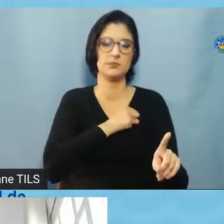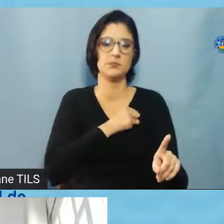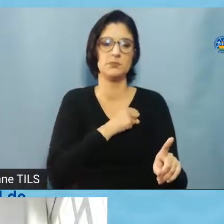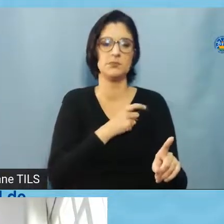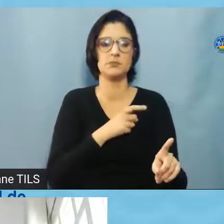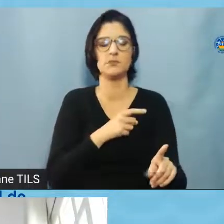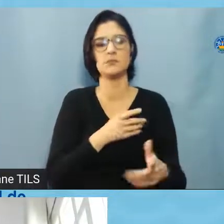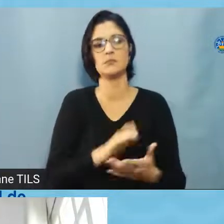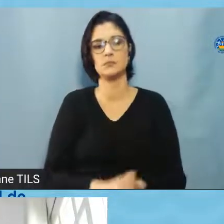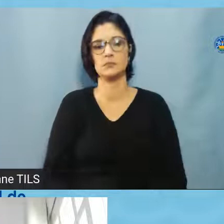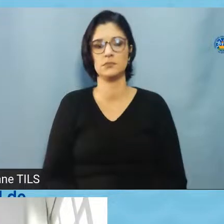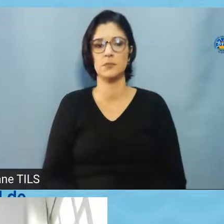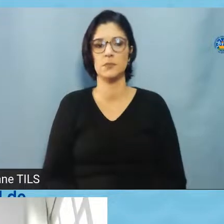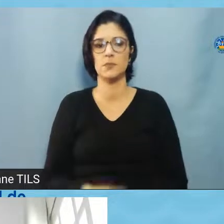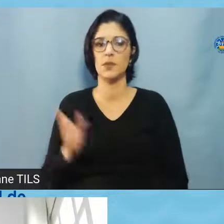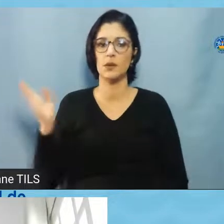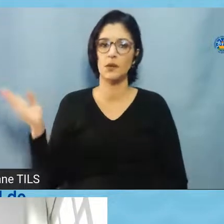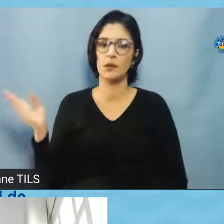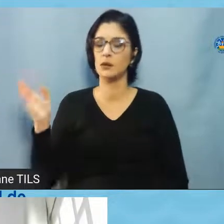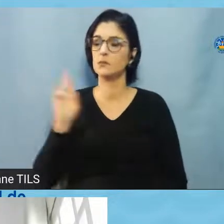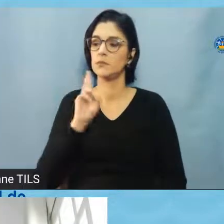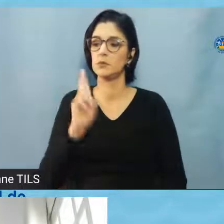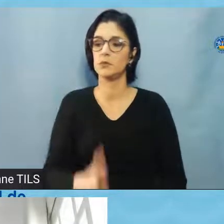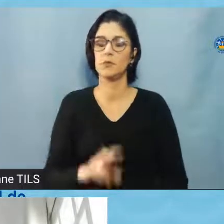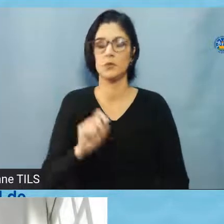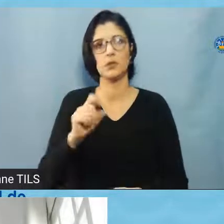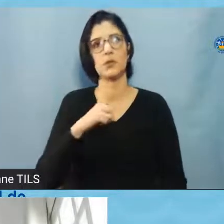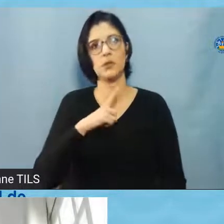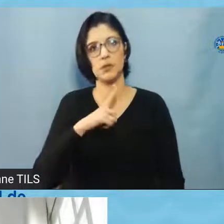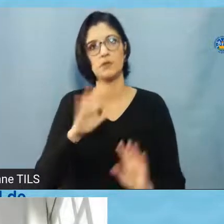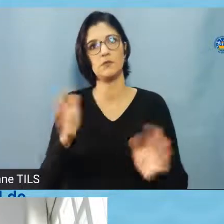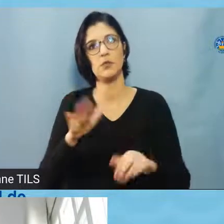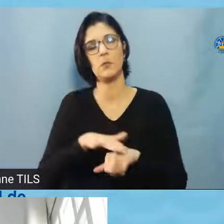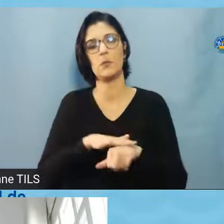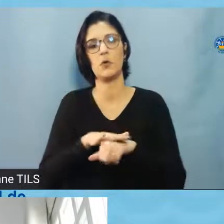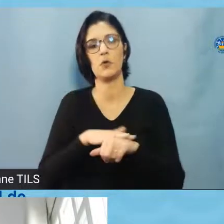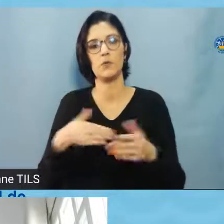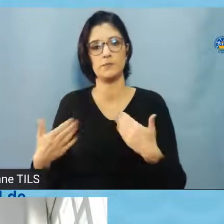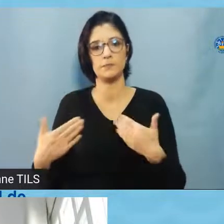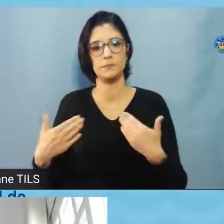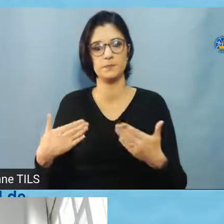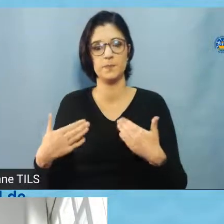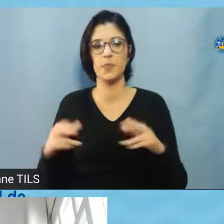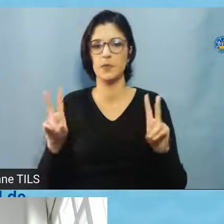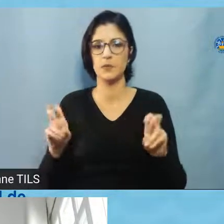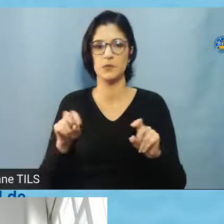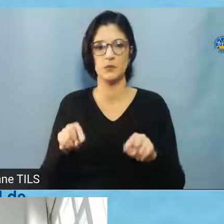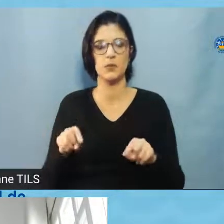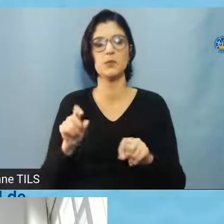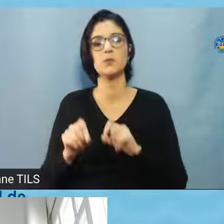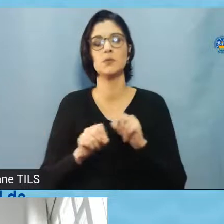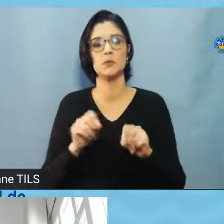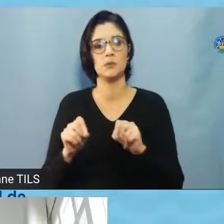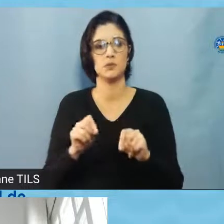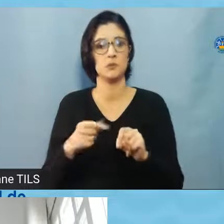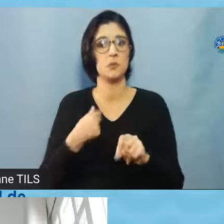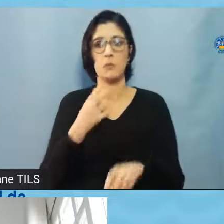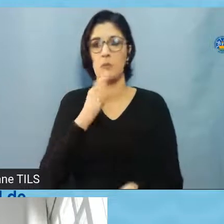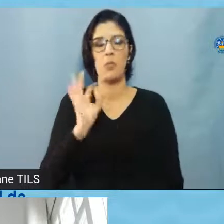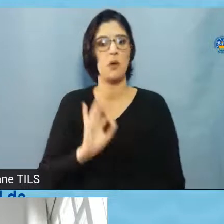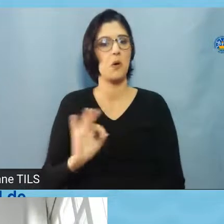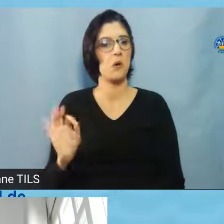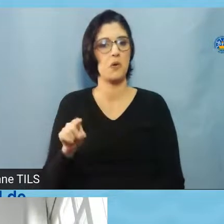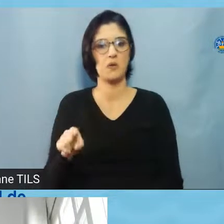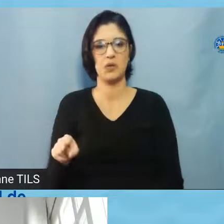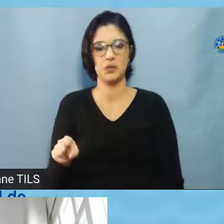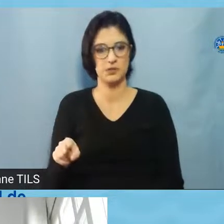Isso é bem específico, né, a gente até teve uma conversa prévia, né, viu, Márcio, eu não conhecia essas